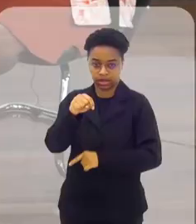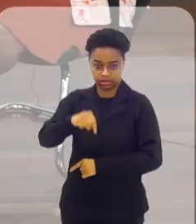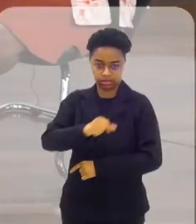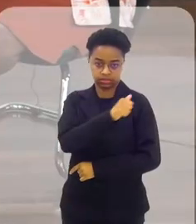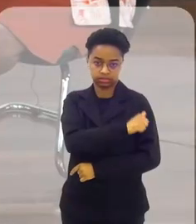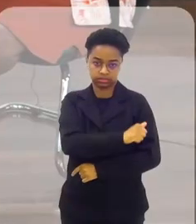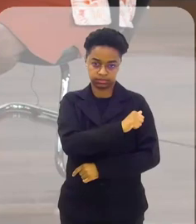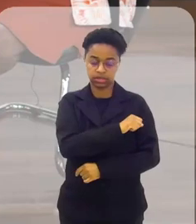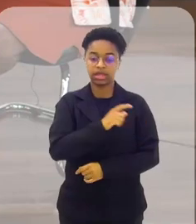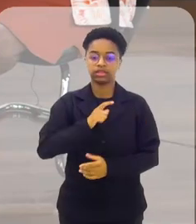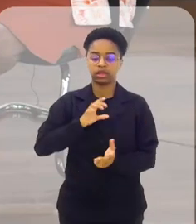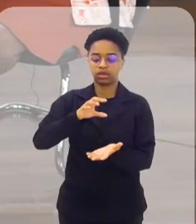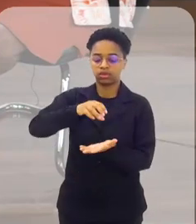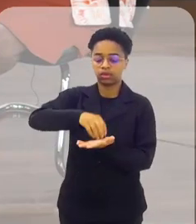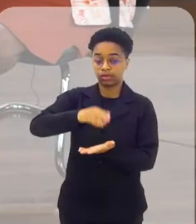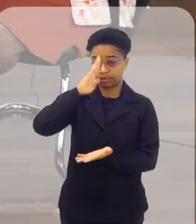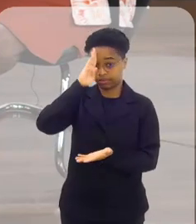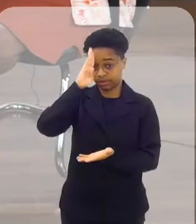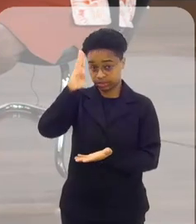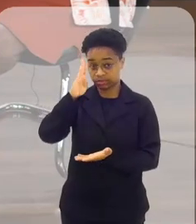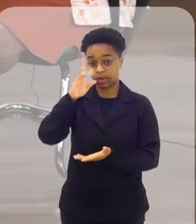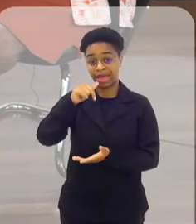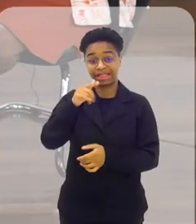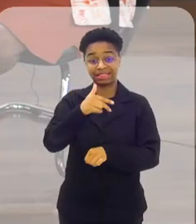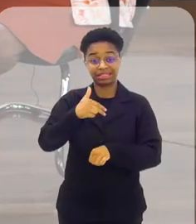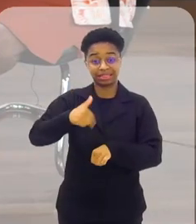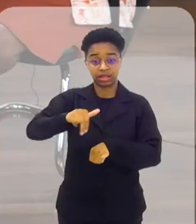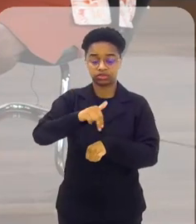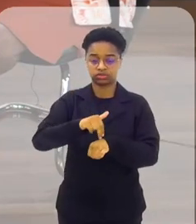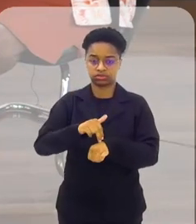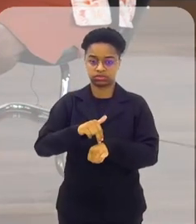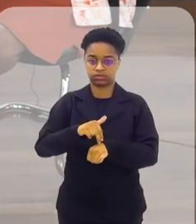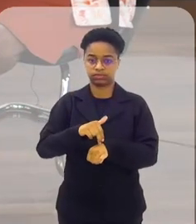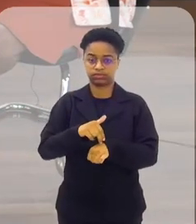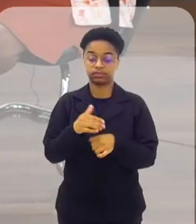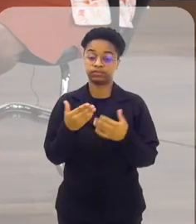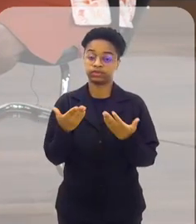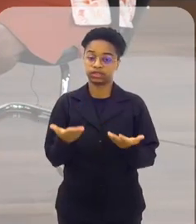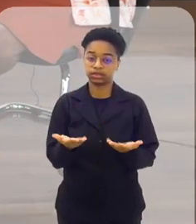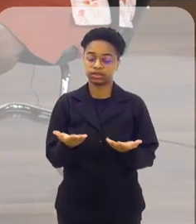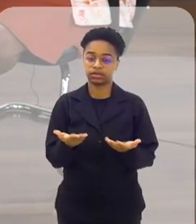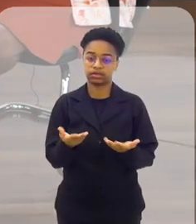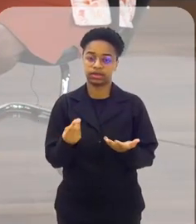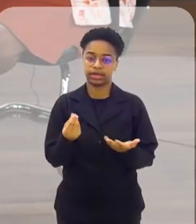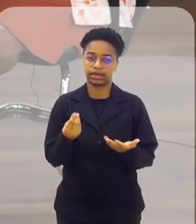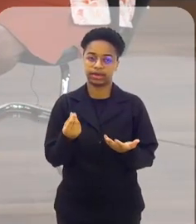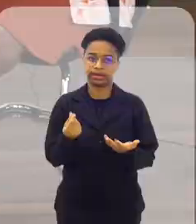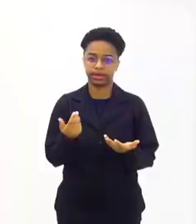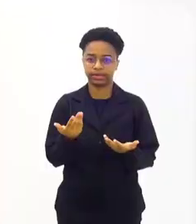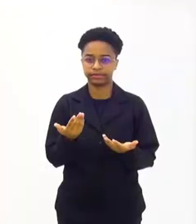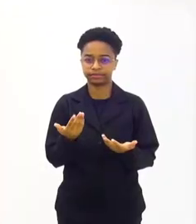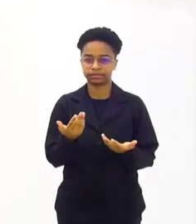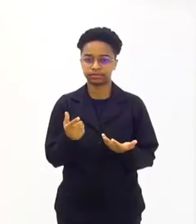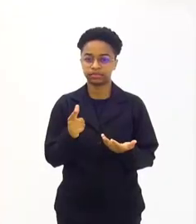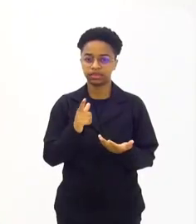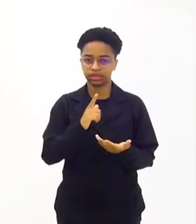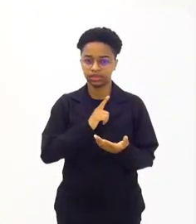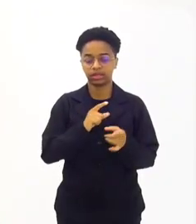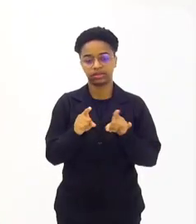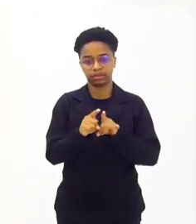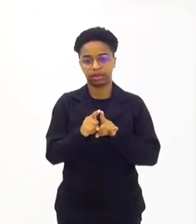Nós temos um órgão central, uma Cruz Vermelha Nacional, a qual tem as